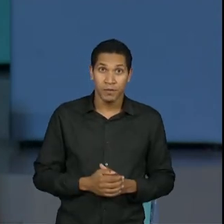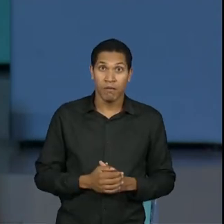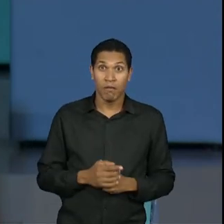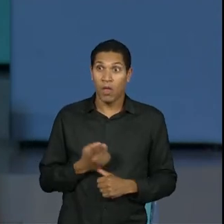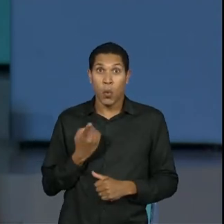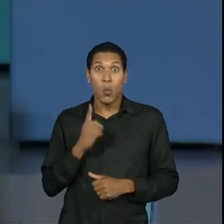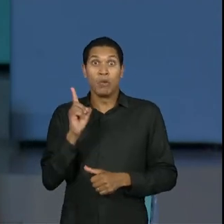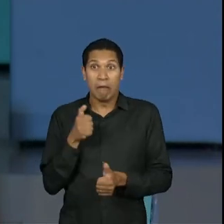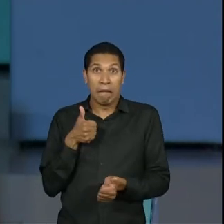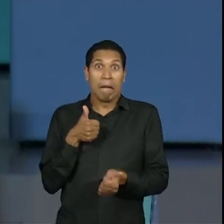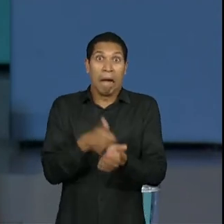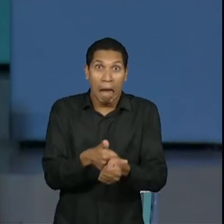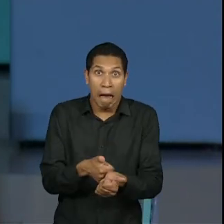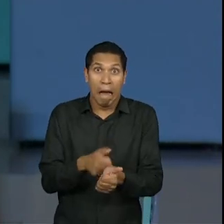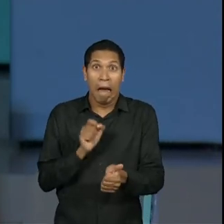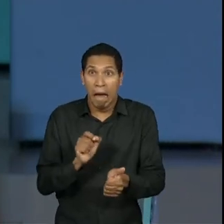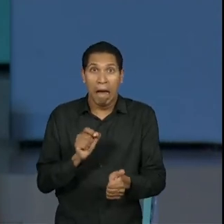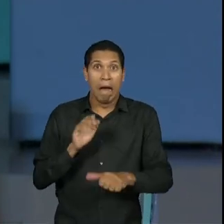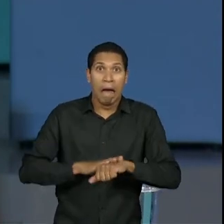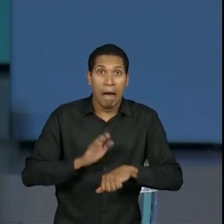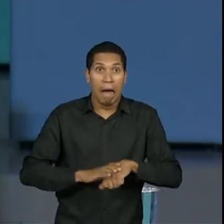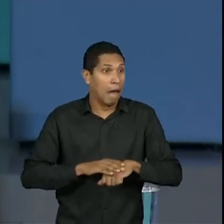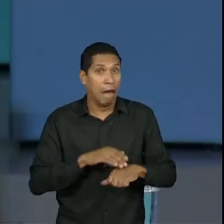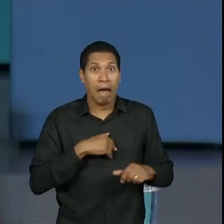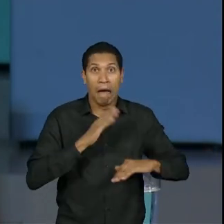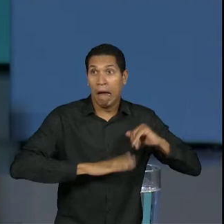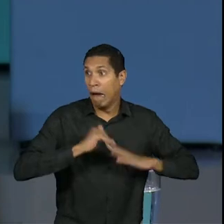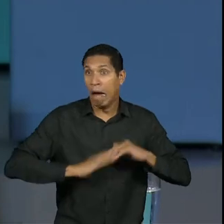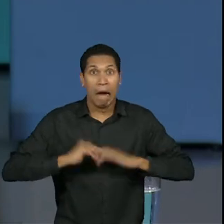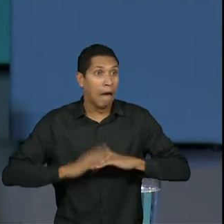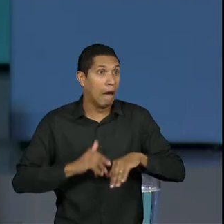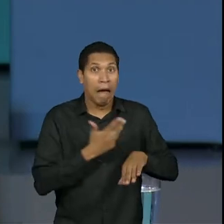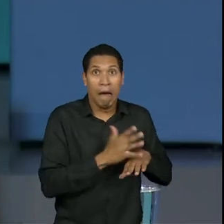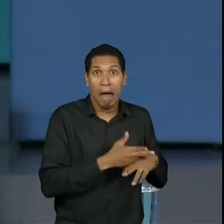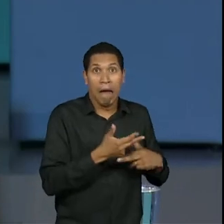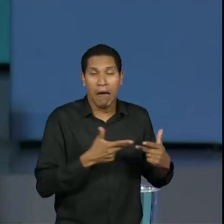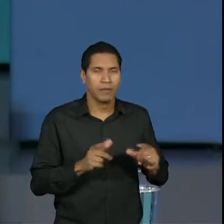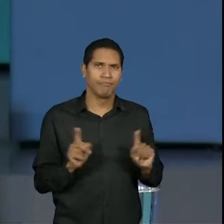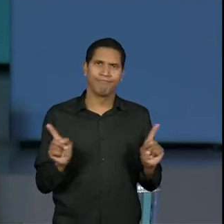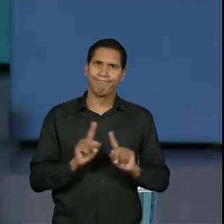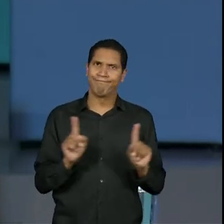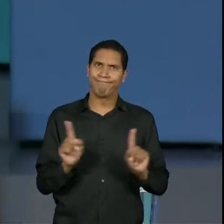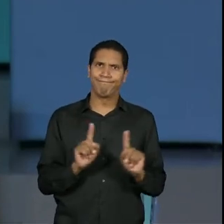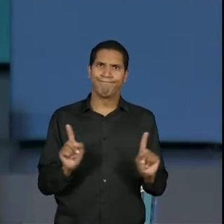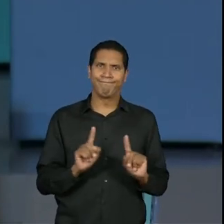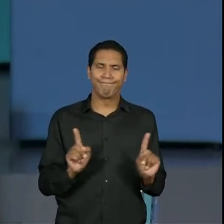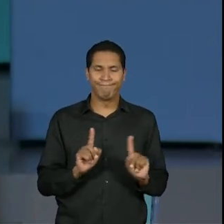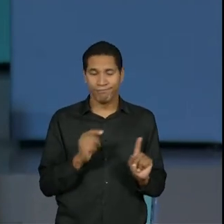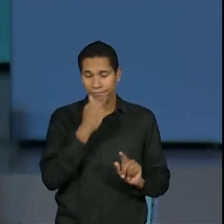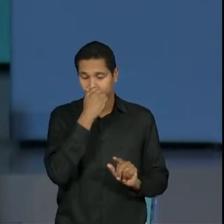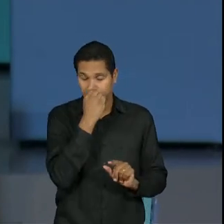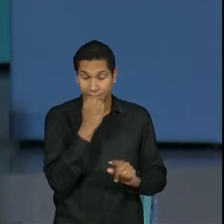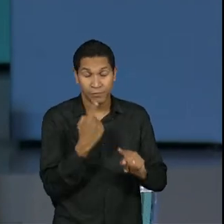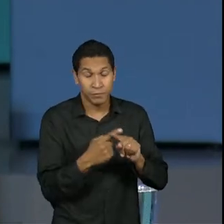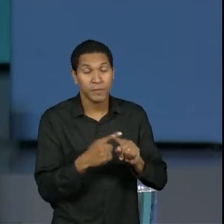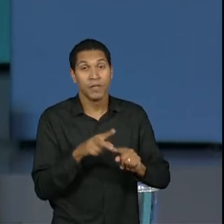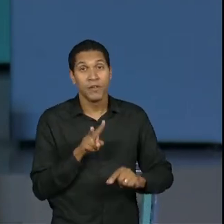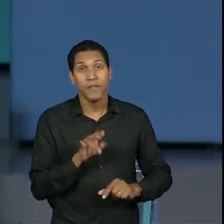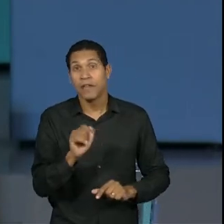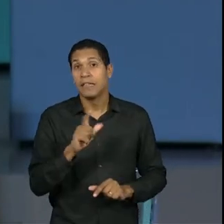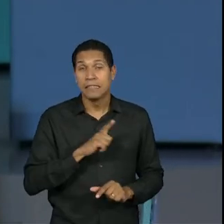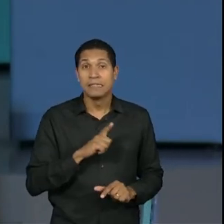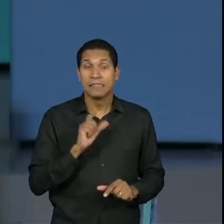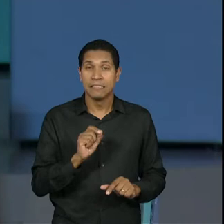última hora, para poder fazer as atividades, não deixe para a última hora para fazer o estágio, porque você pode